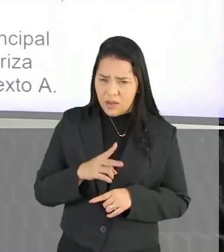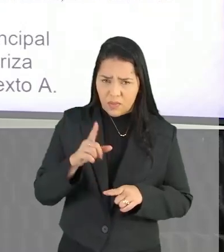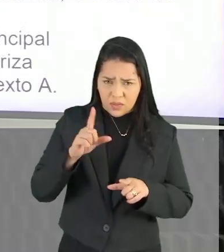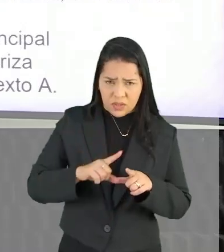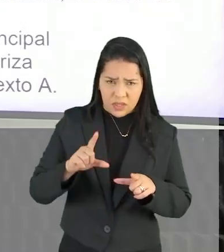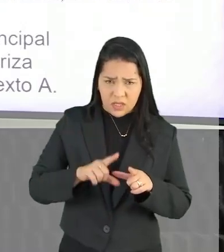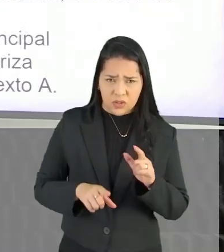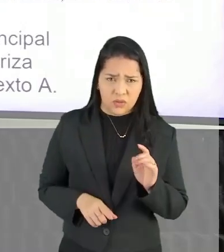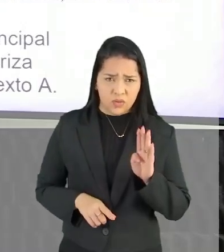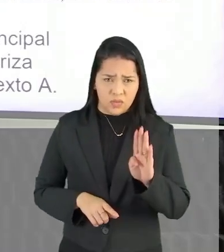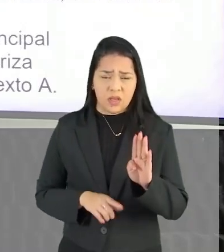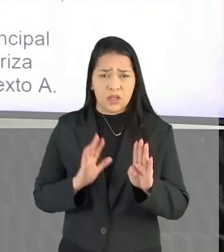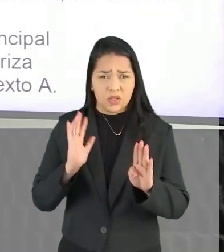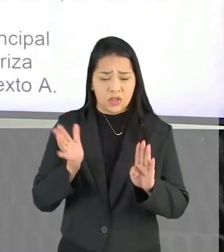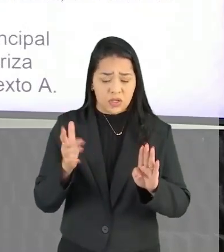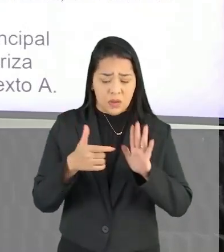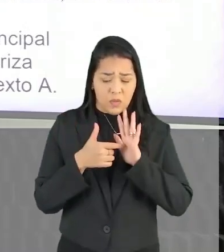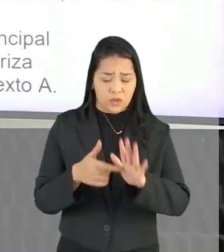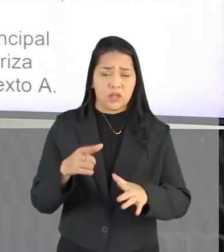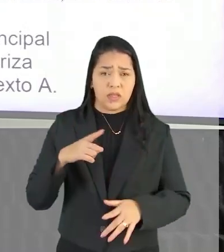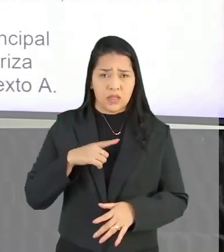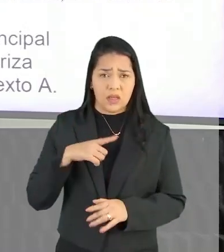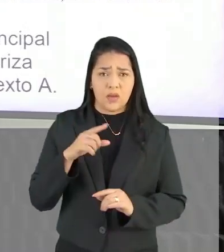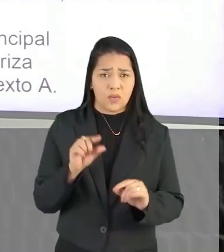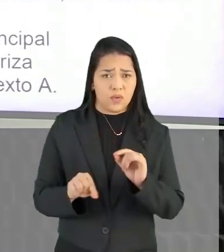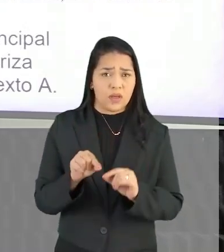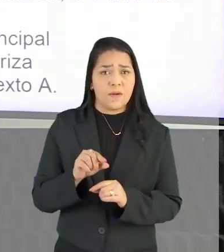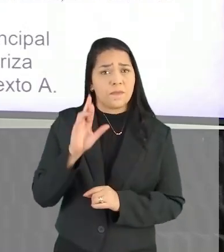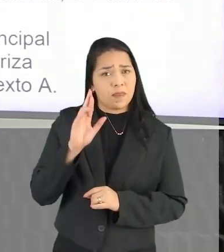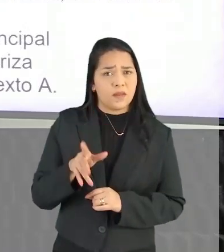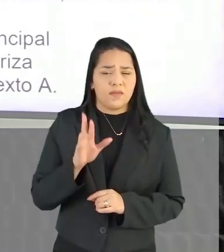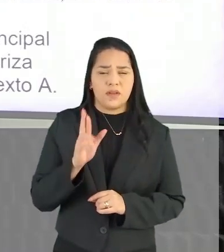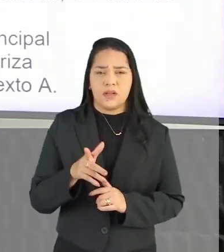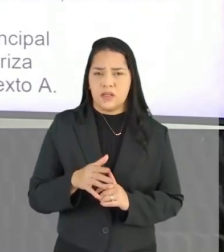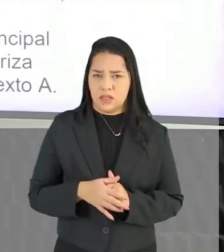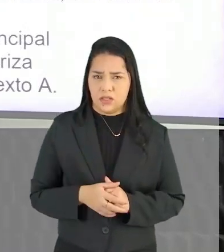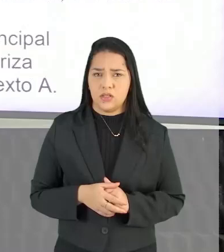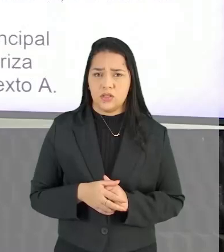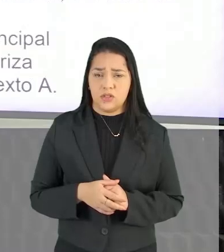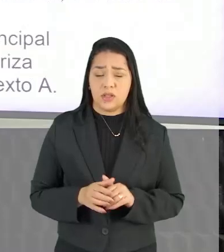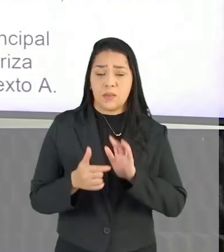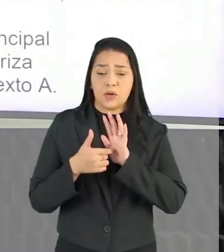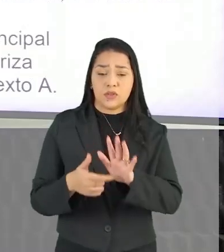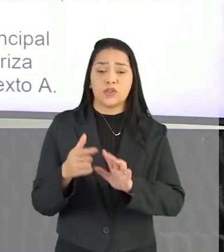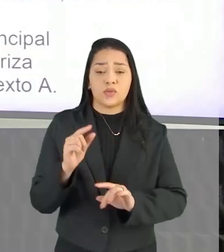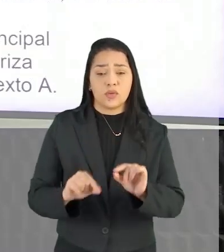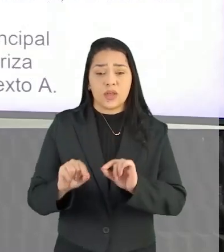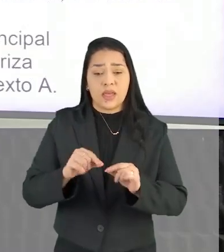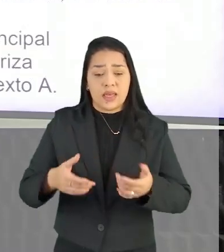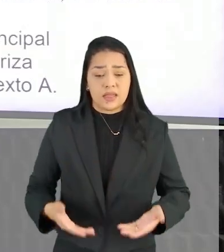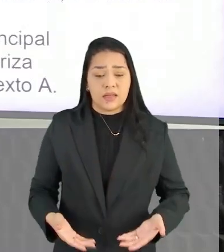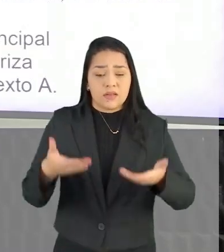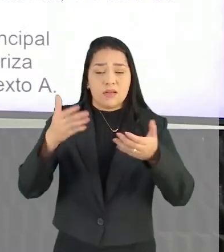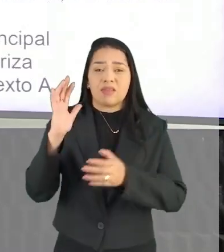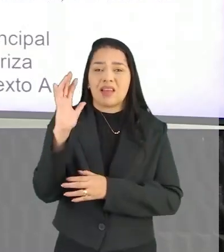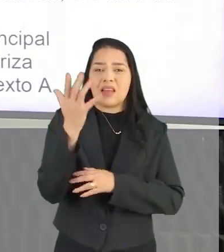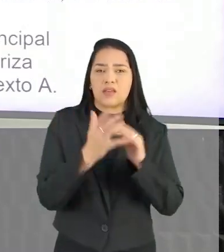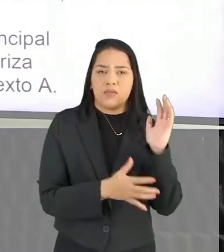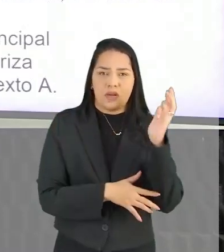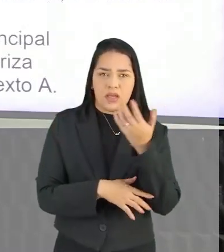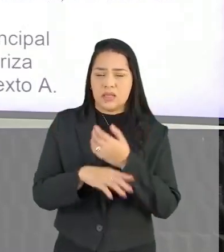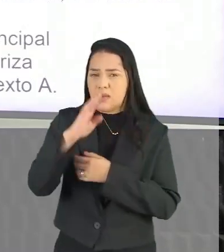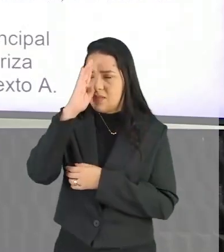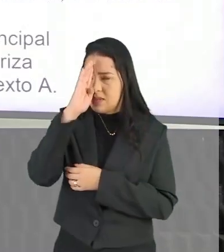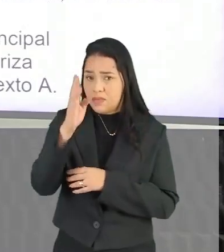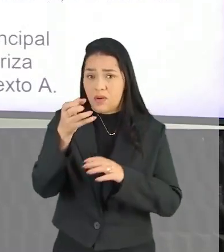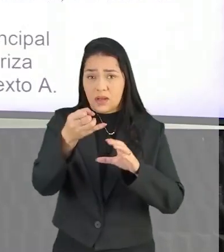texto B Eu até já sinalizei para vocês Tem um teor um pouco diferenciado. E o enunciado está dizendo que a exaltação da natureza É a